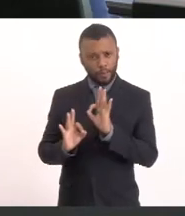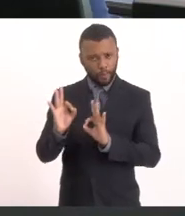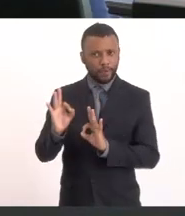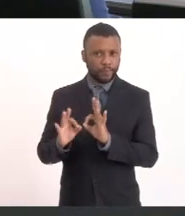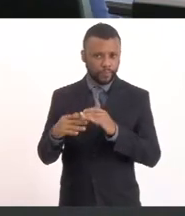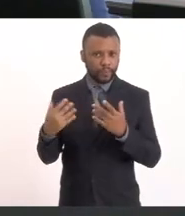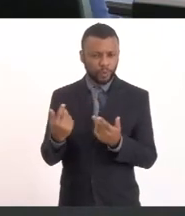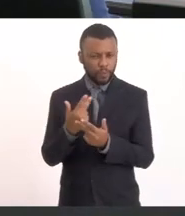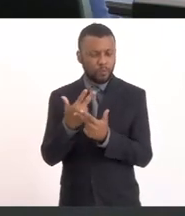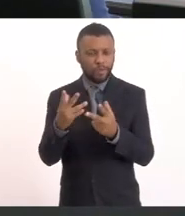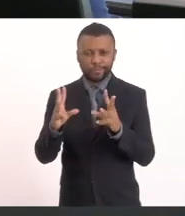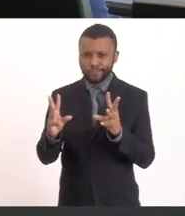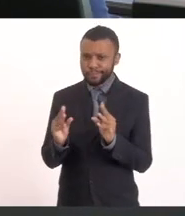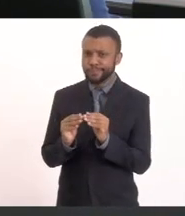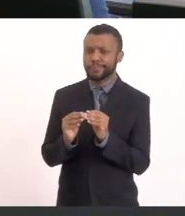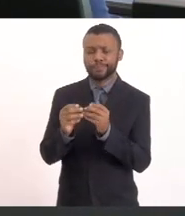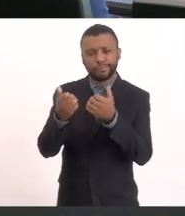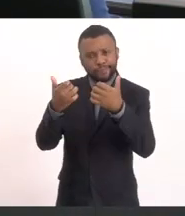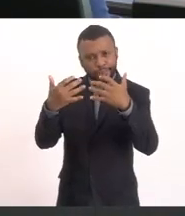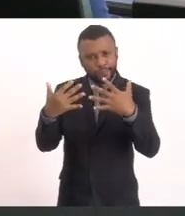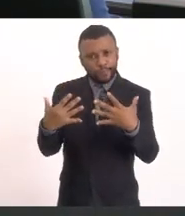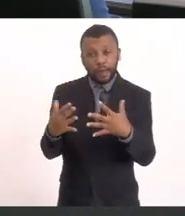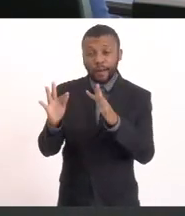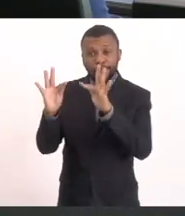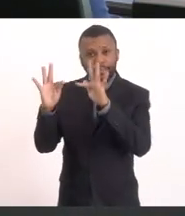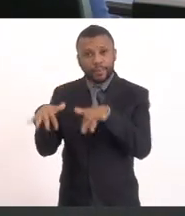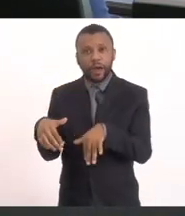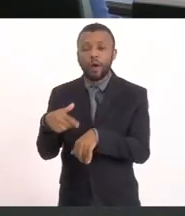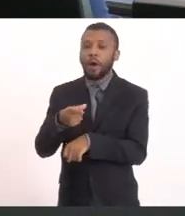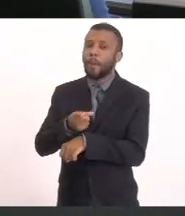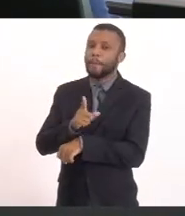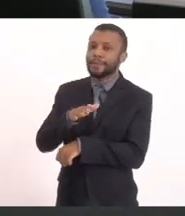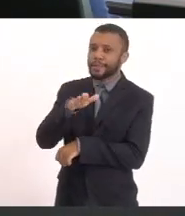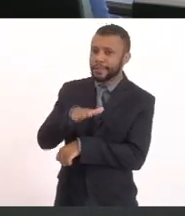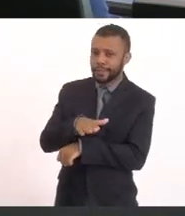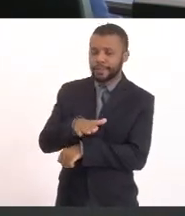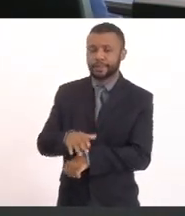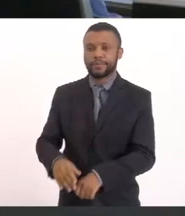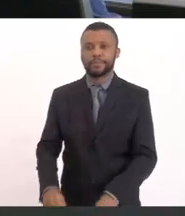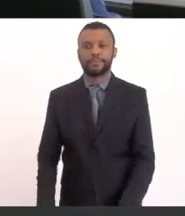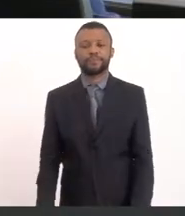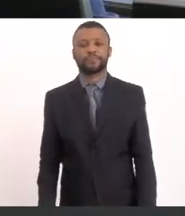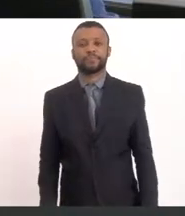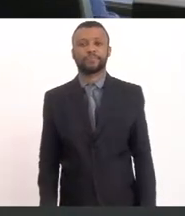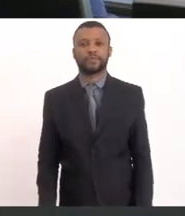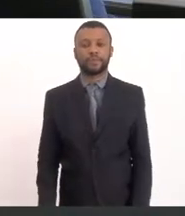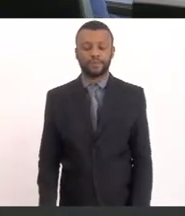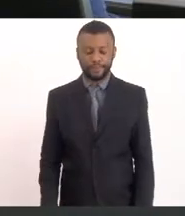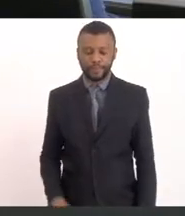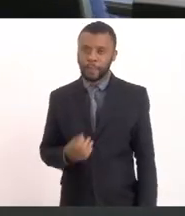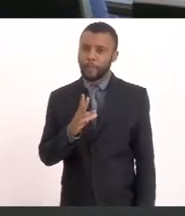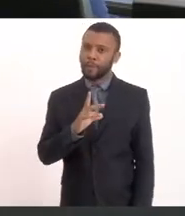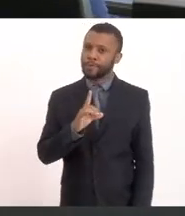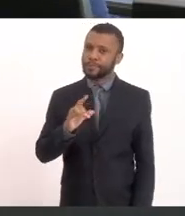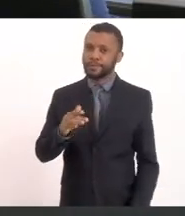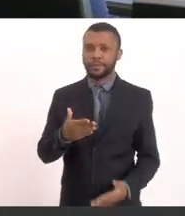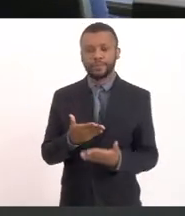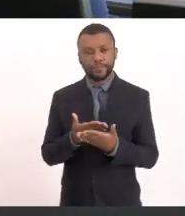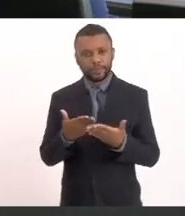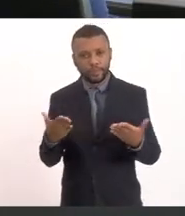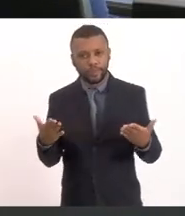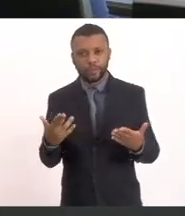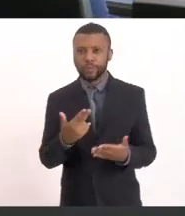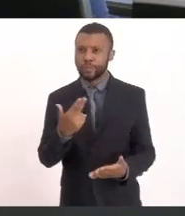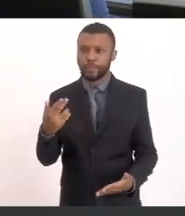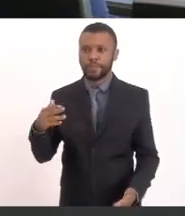Da sua explanação Até o final Às 13 horas Da audiência pública Bom dia a todos Meu nome é